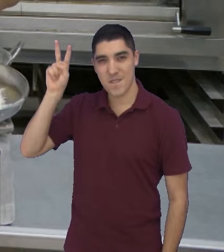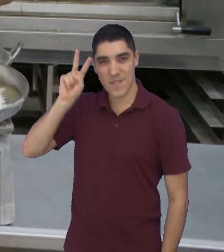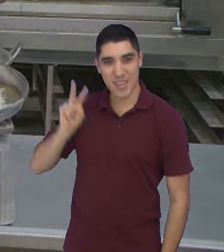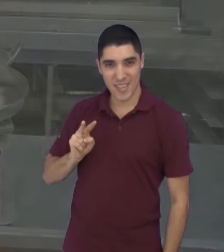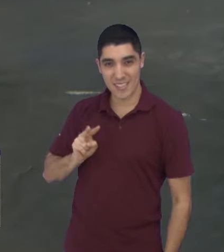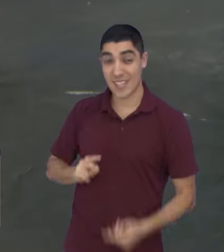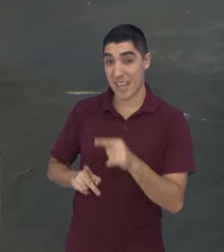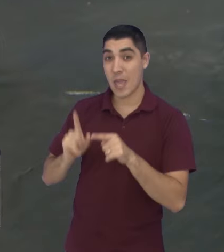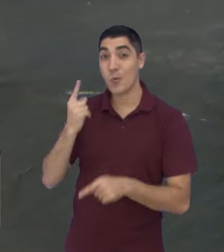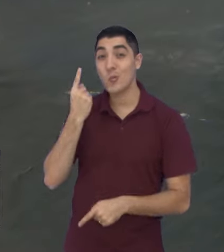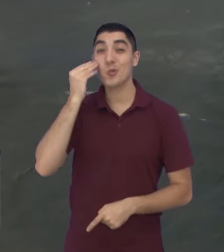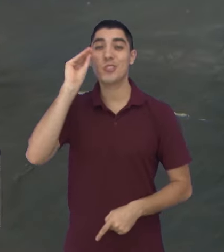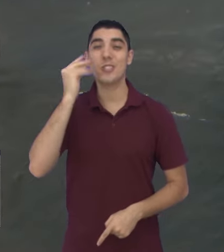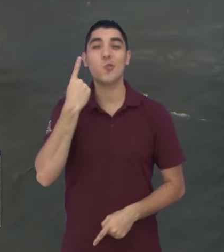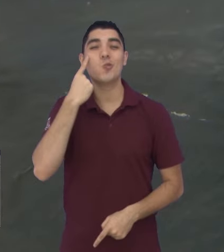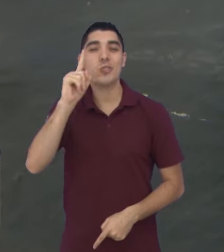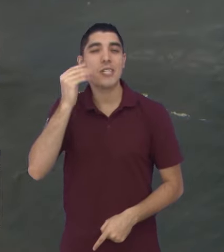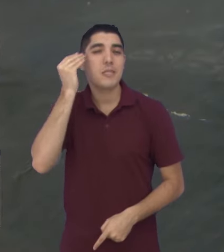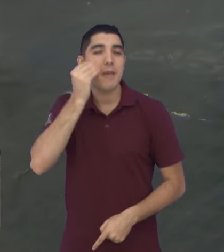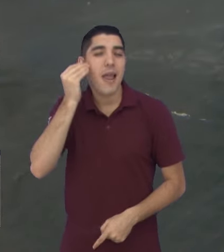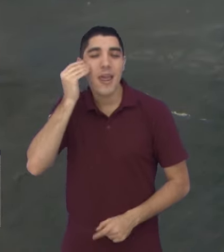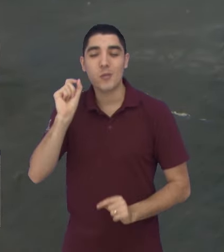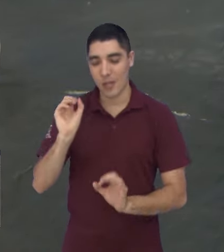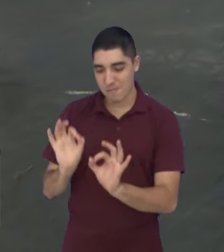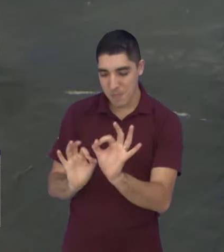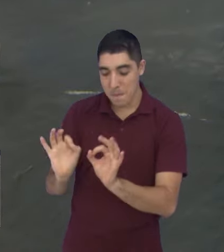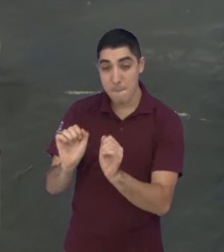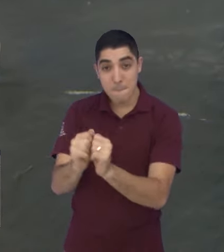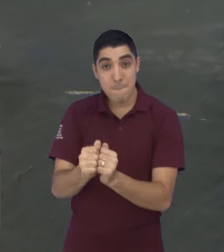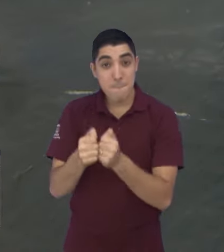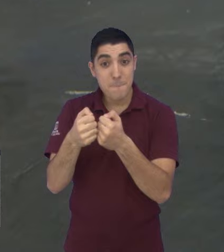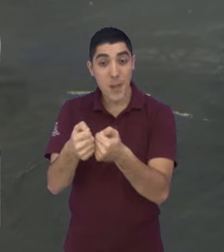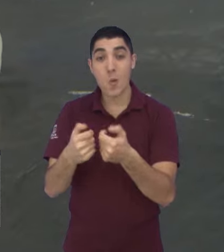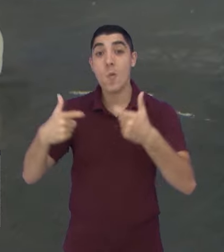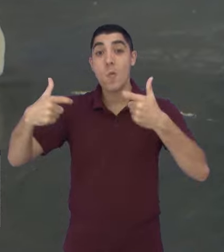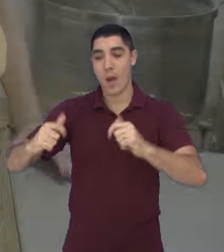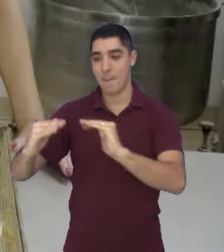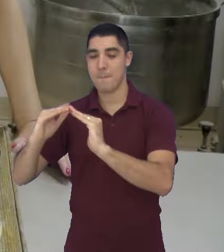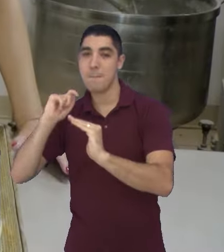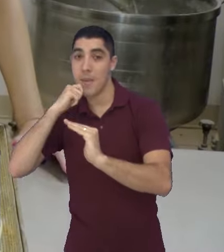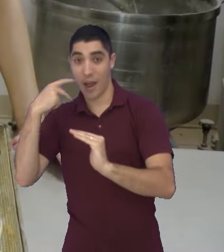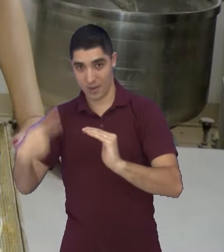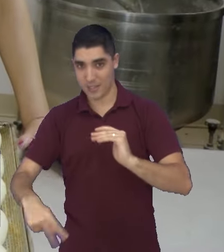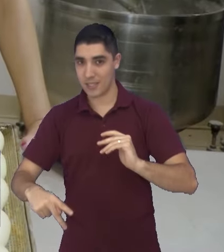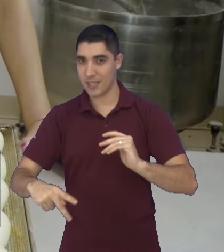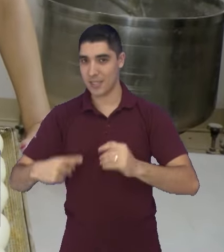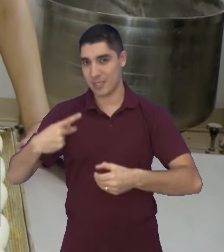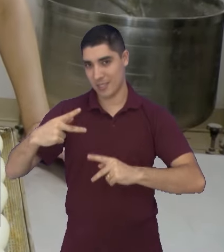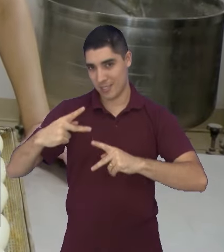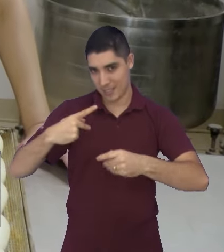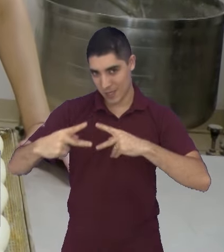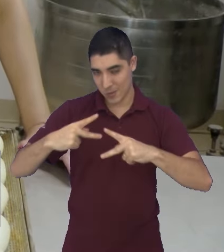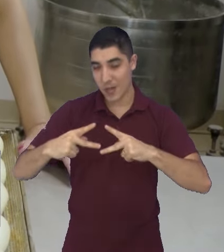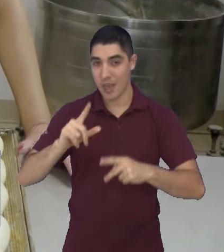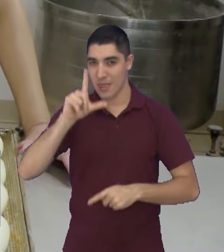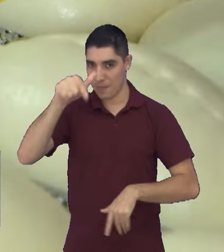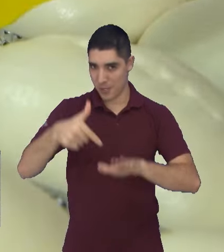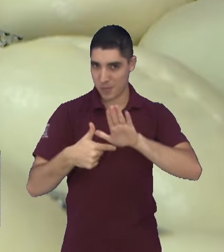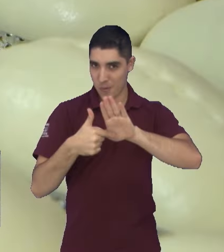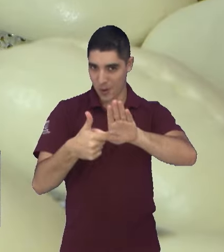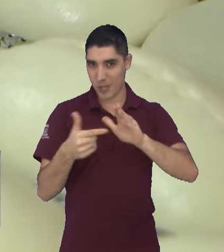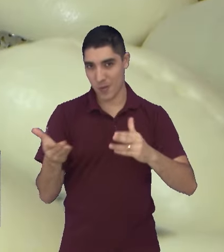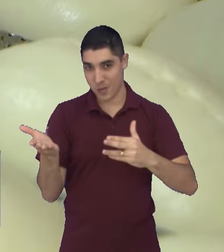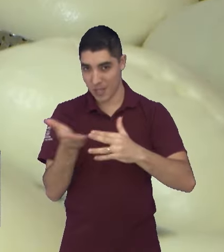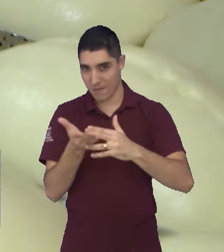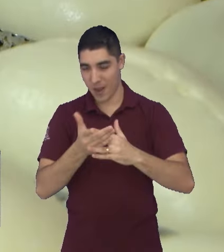Nascimento, encarou o desafio de fazer um pão francês em uma padaria da cidade. Você assiste mais um episódio do Job do